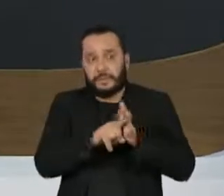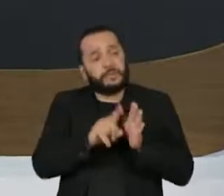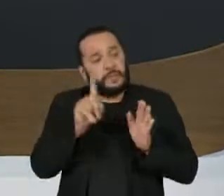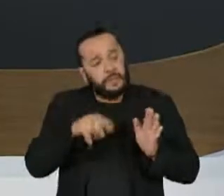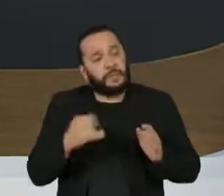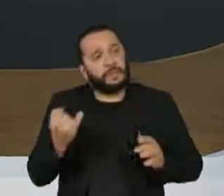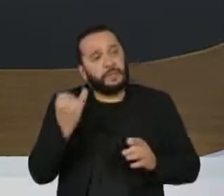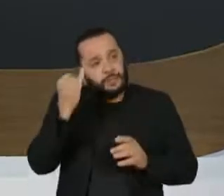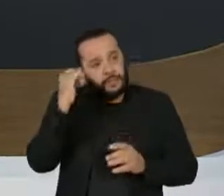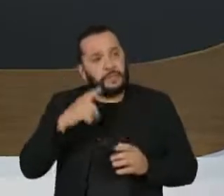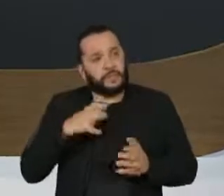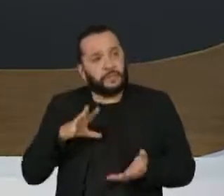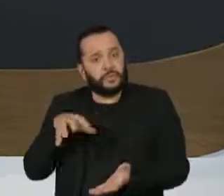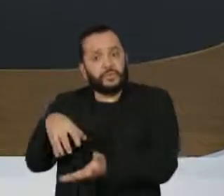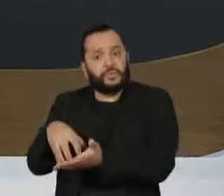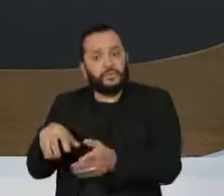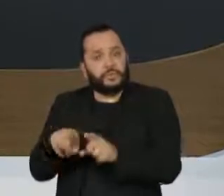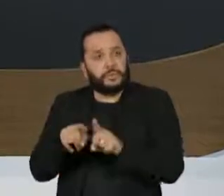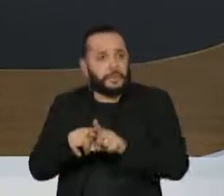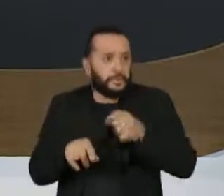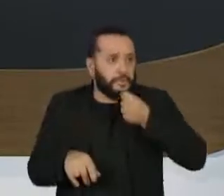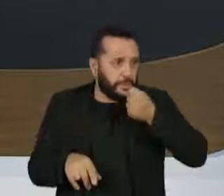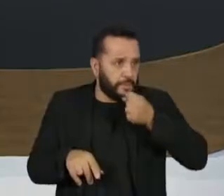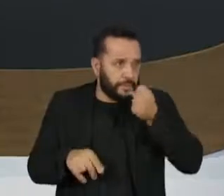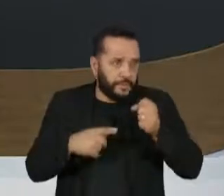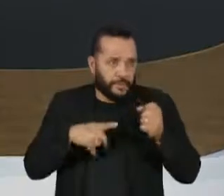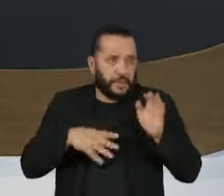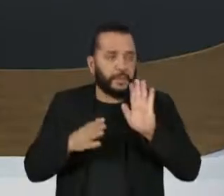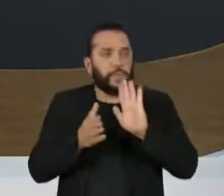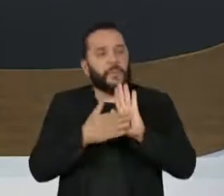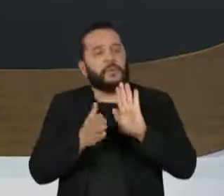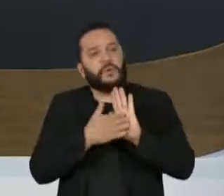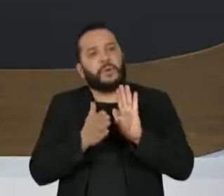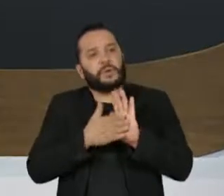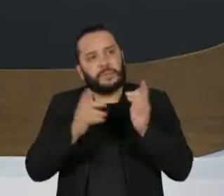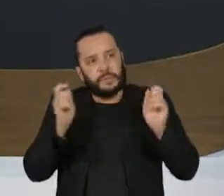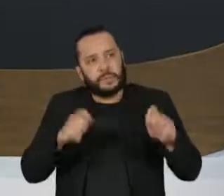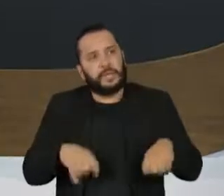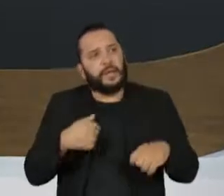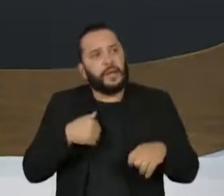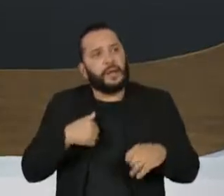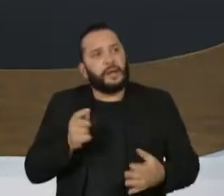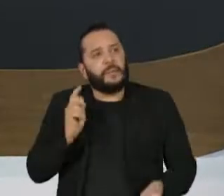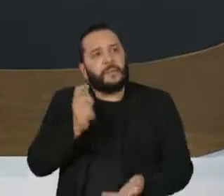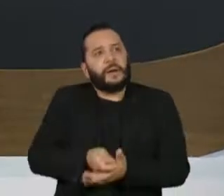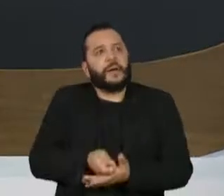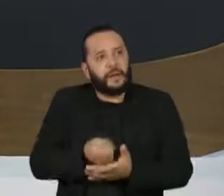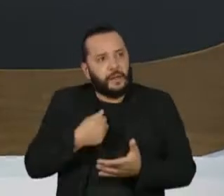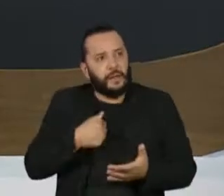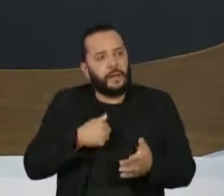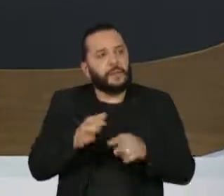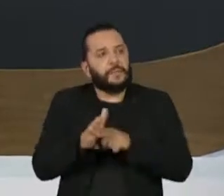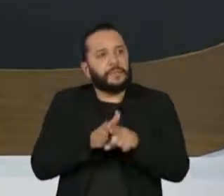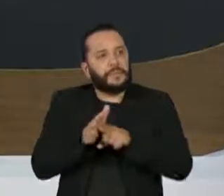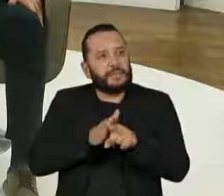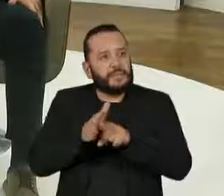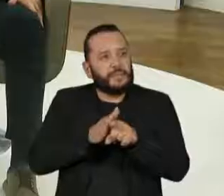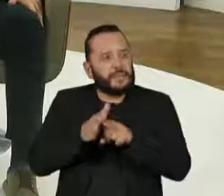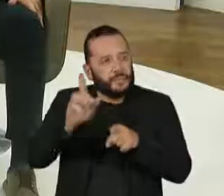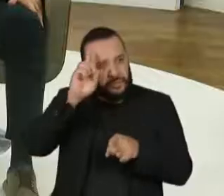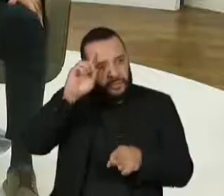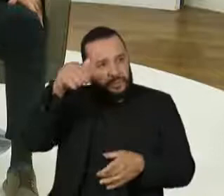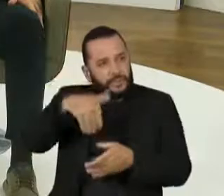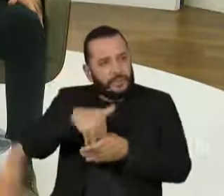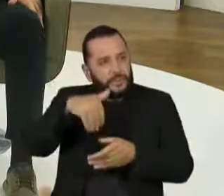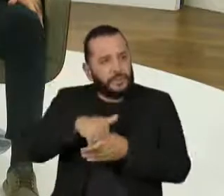dos institutos e também da imprensa. Você tem alguma proposta que permitiria viabilizar a realização dessas pesquisas, torná-las mais